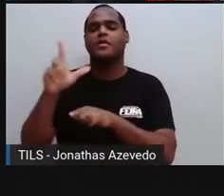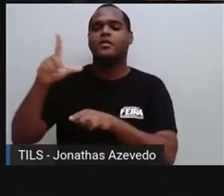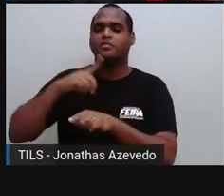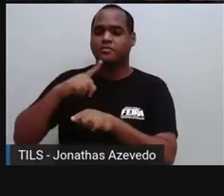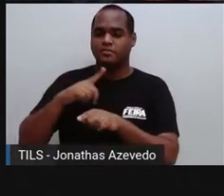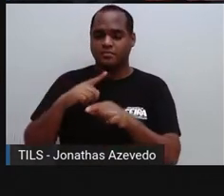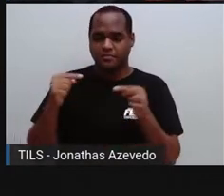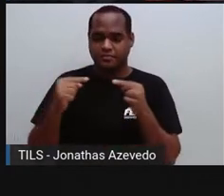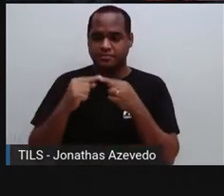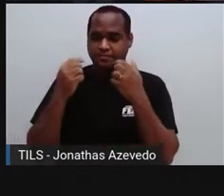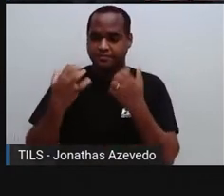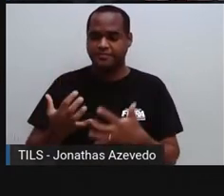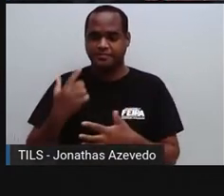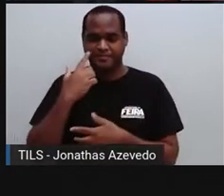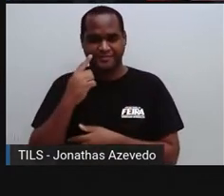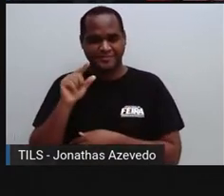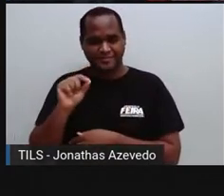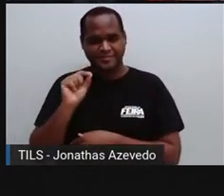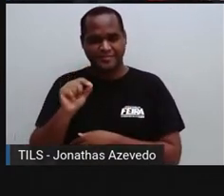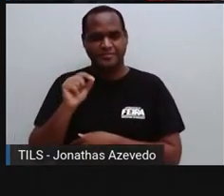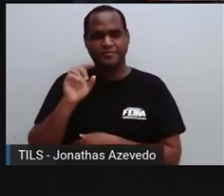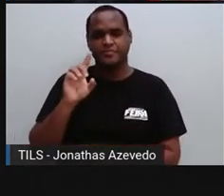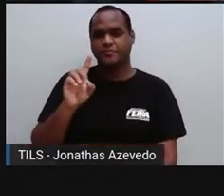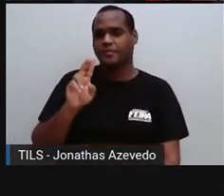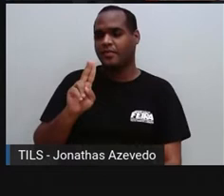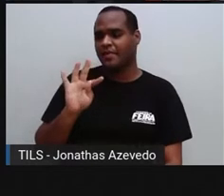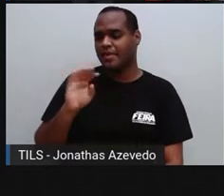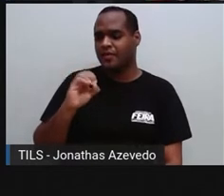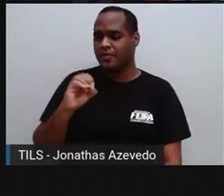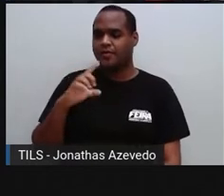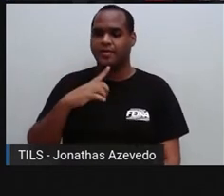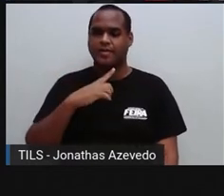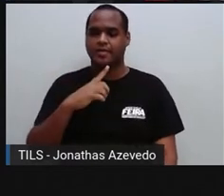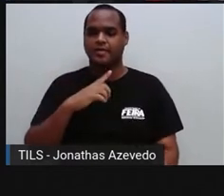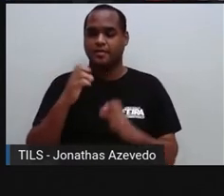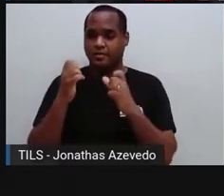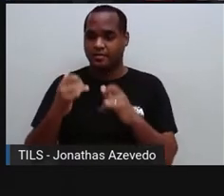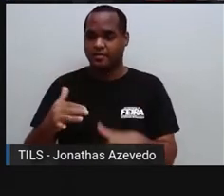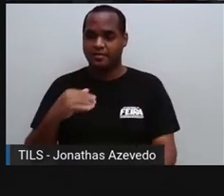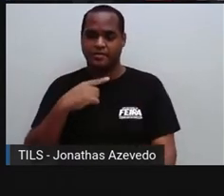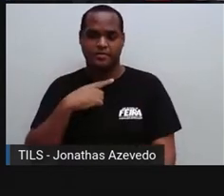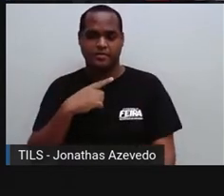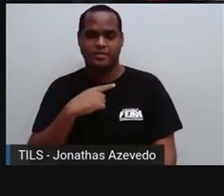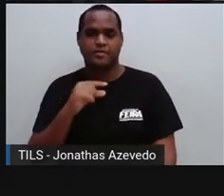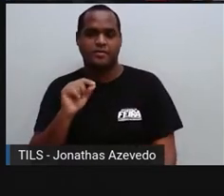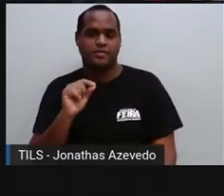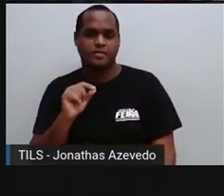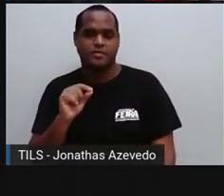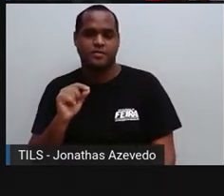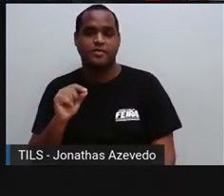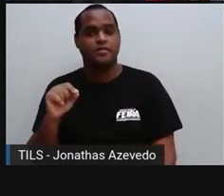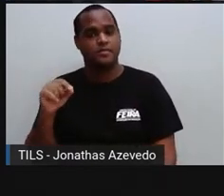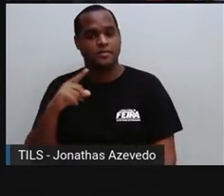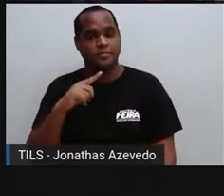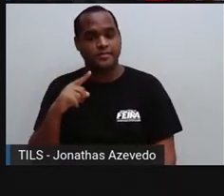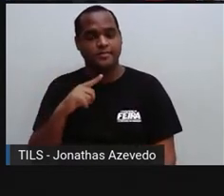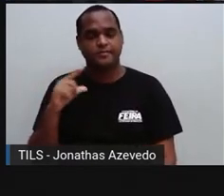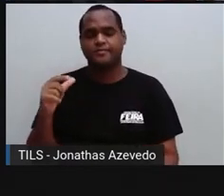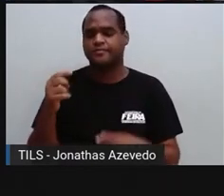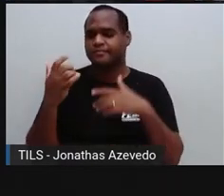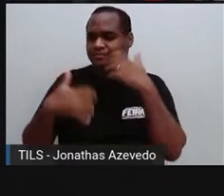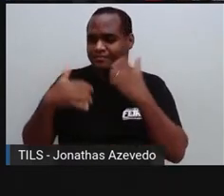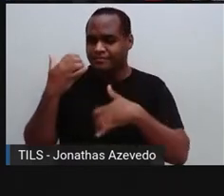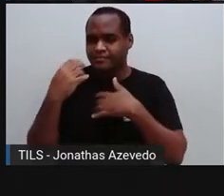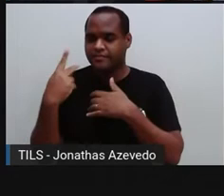mesma glândula, ela vai ter o duto para liberar essa secreção num outro lugar. E um exemplo de